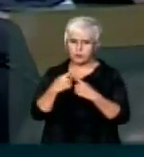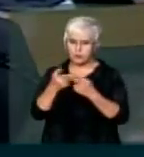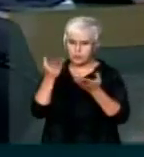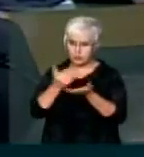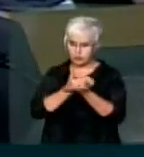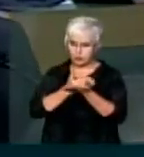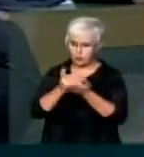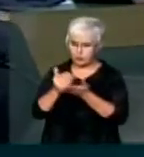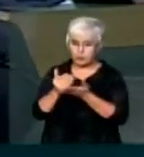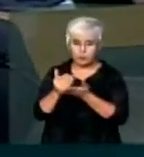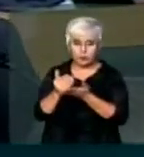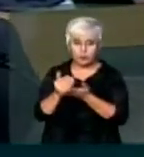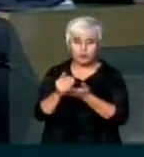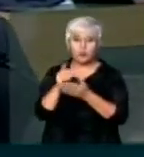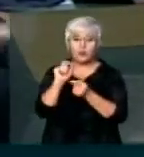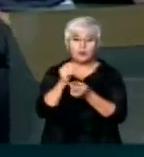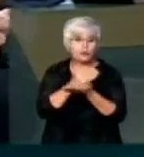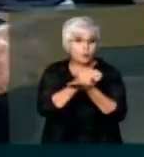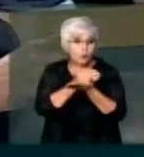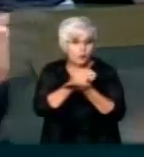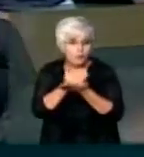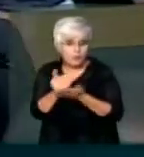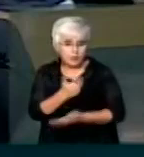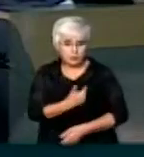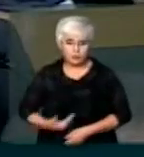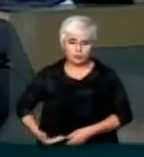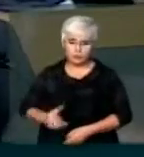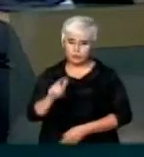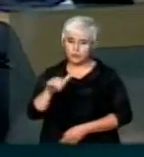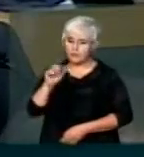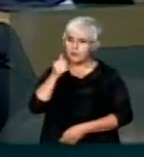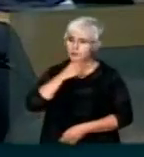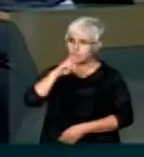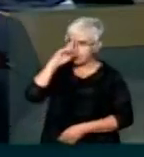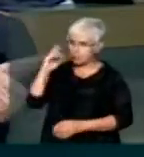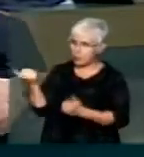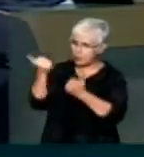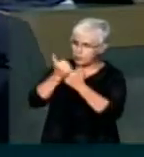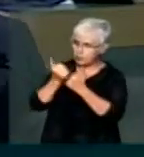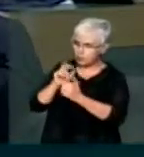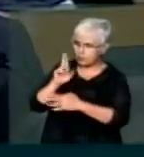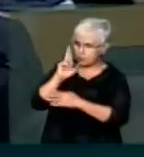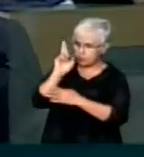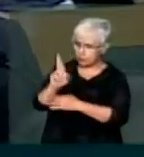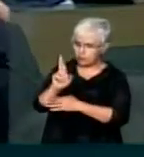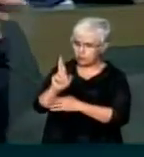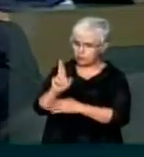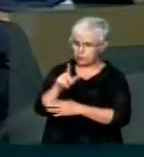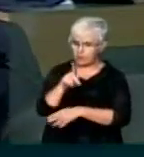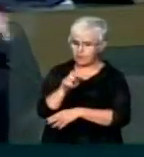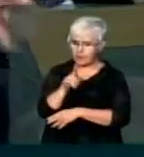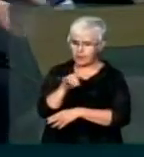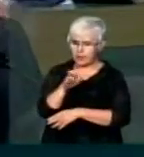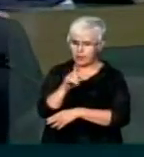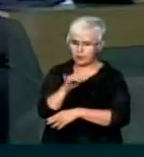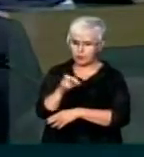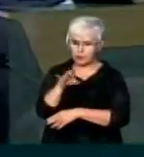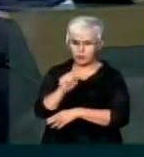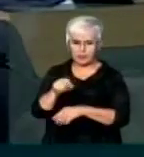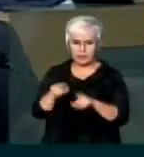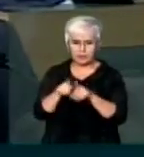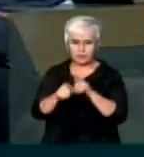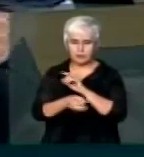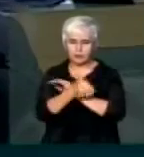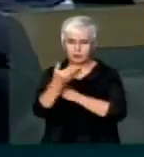início do governo do presidente Lula, quando o senhor assumiu a direção da Petrobras. Quanto tantos outros montaram esta teia que